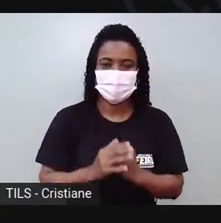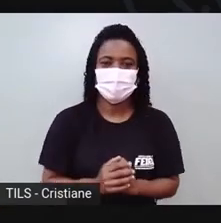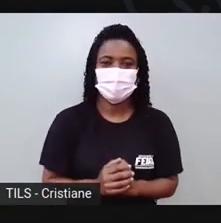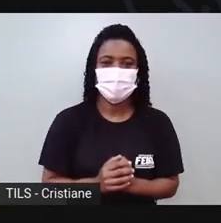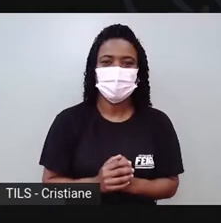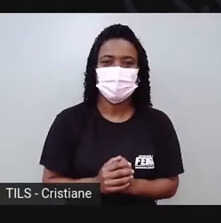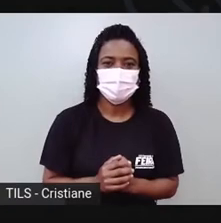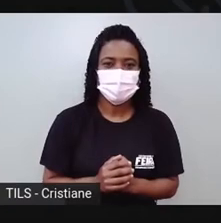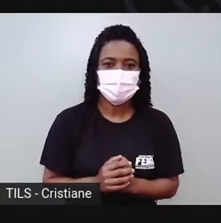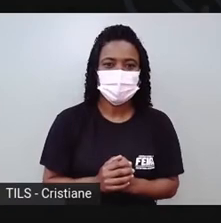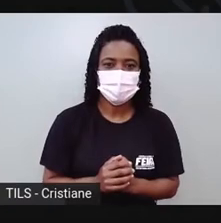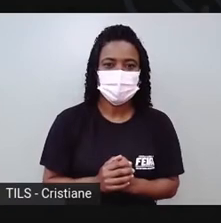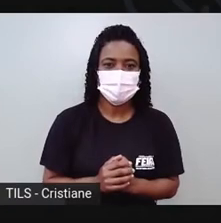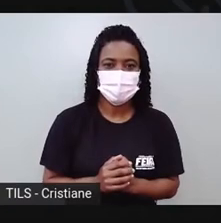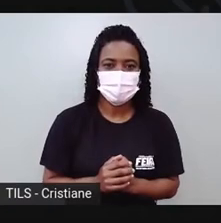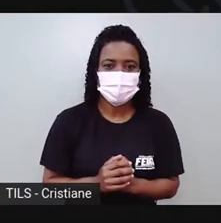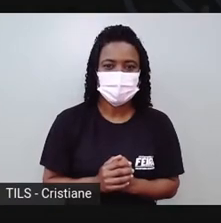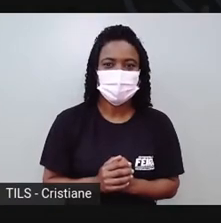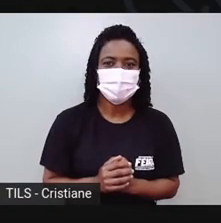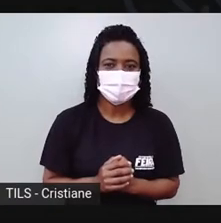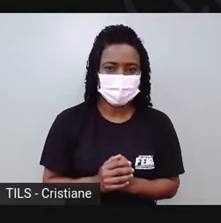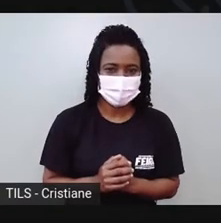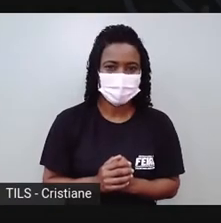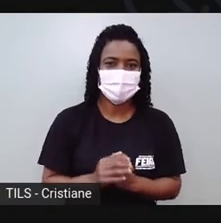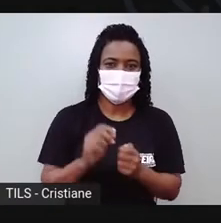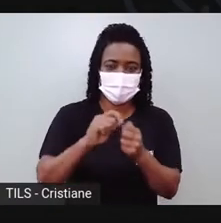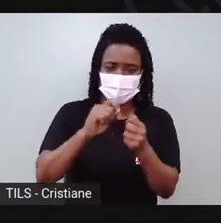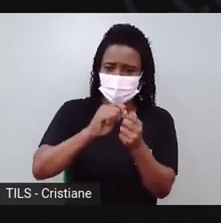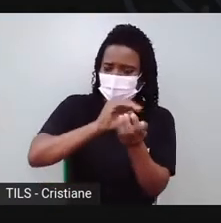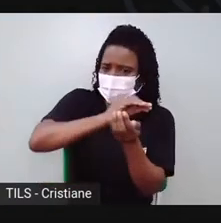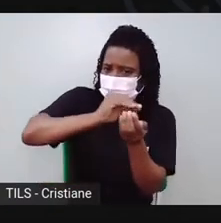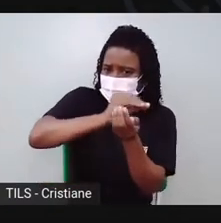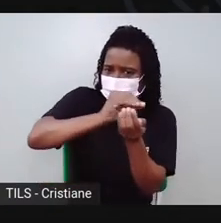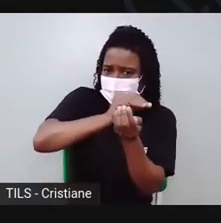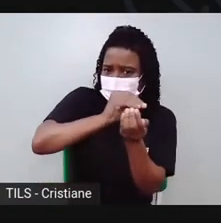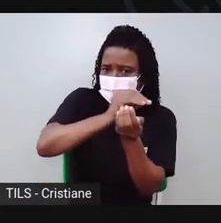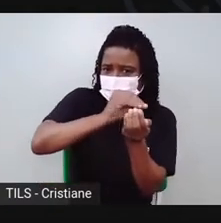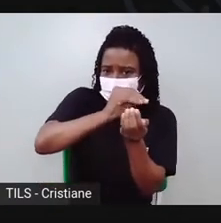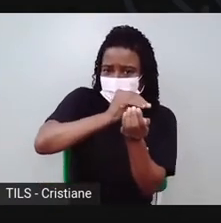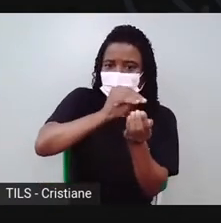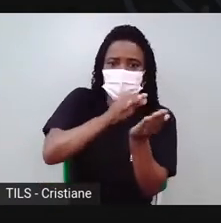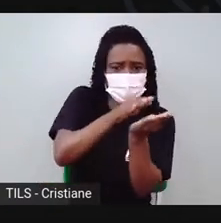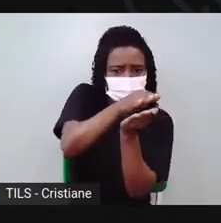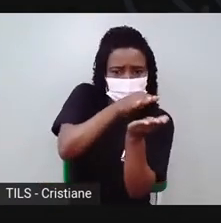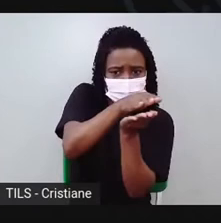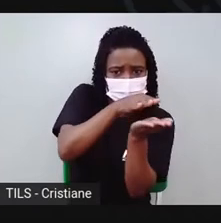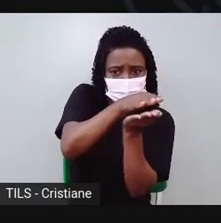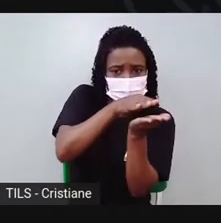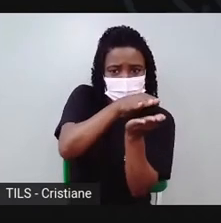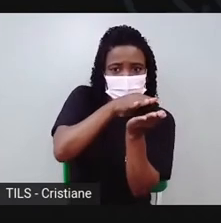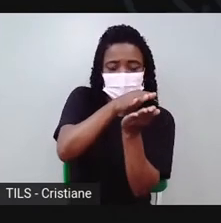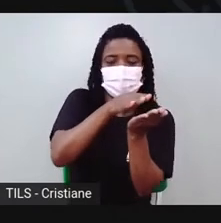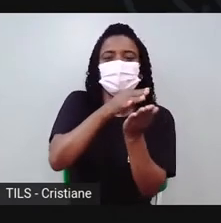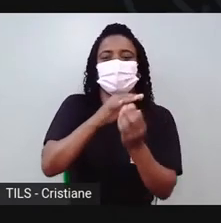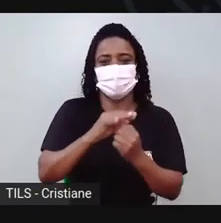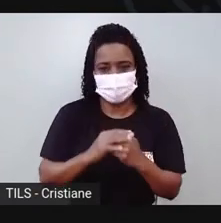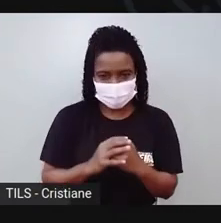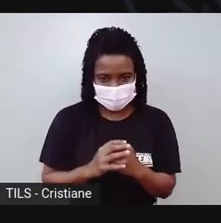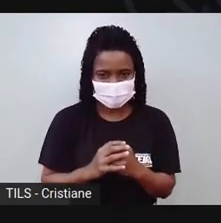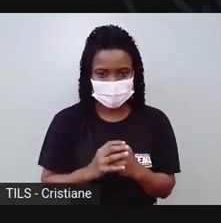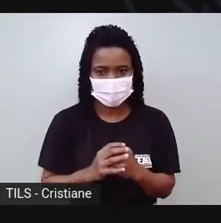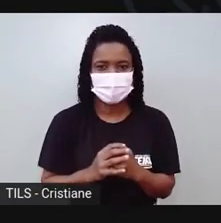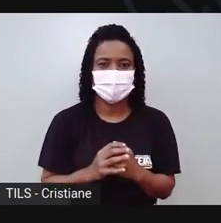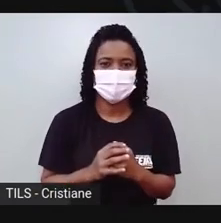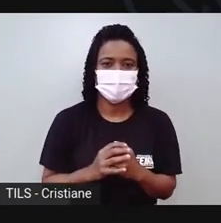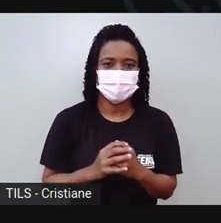de comprido, de redondinho, assim. E vamos mexendo a argila. Agora, eu